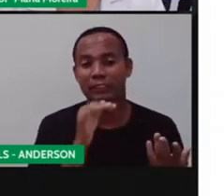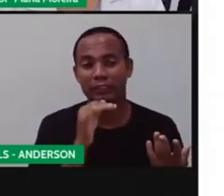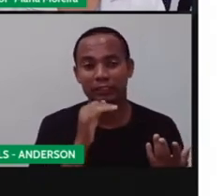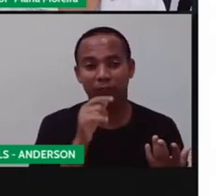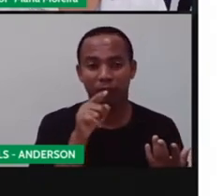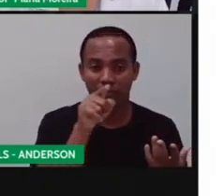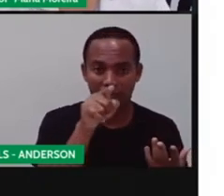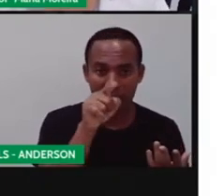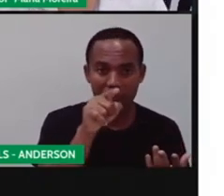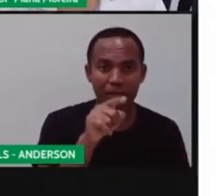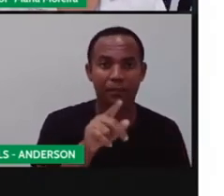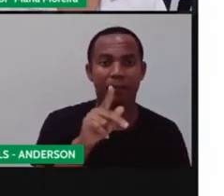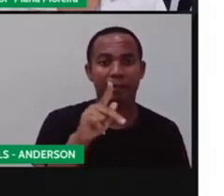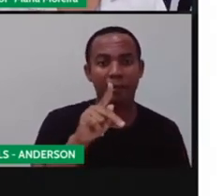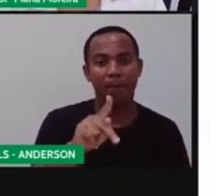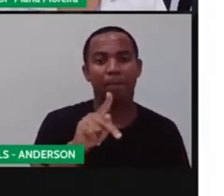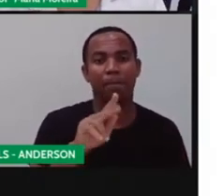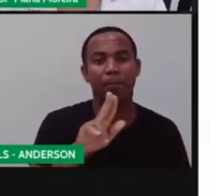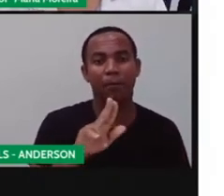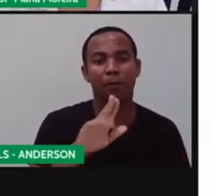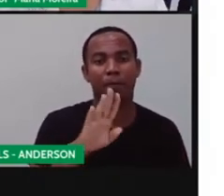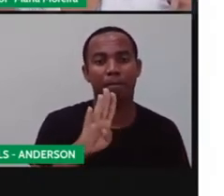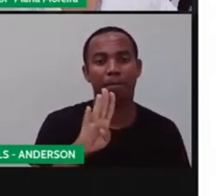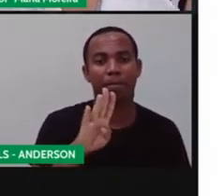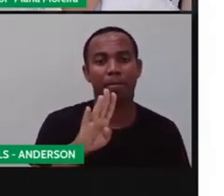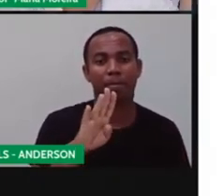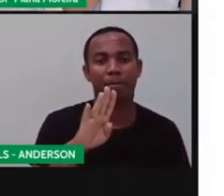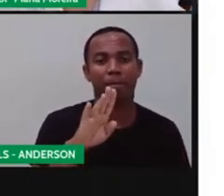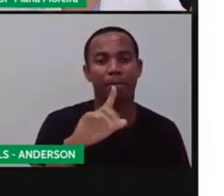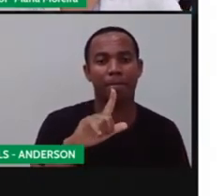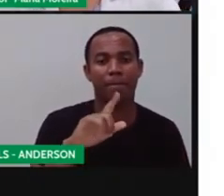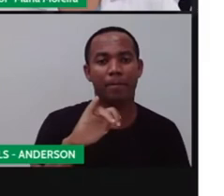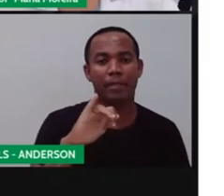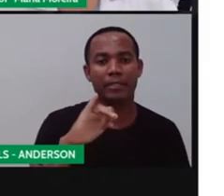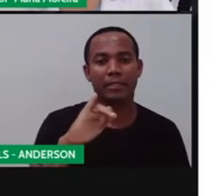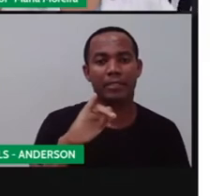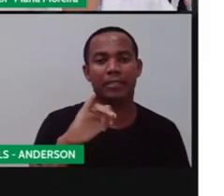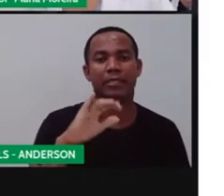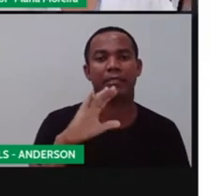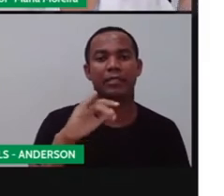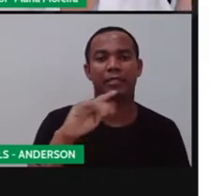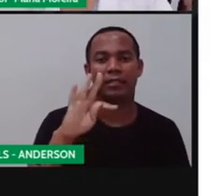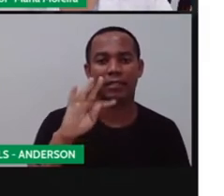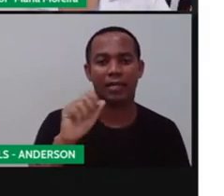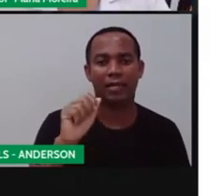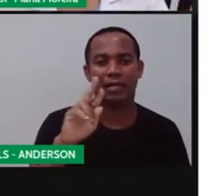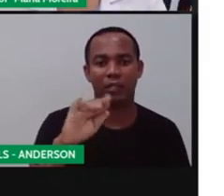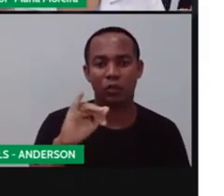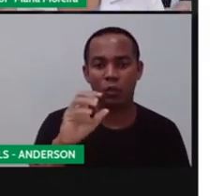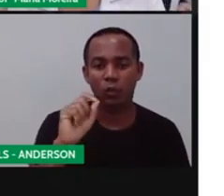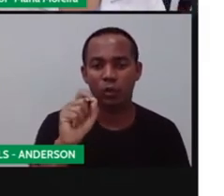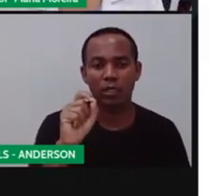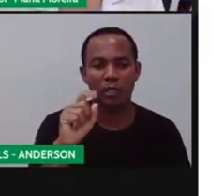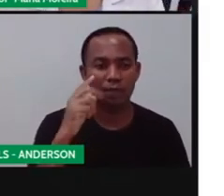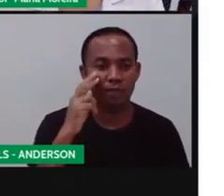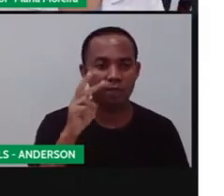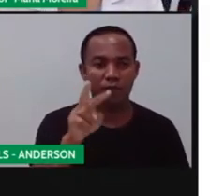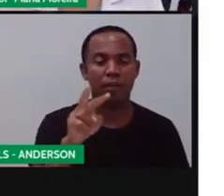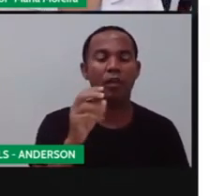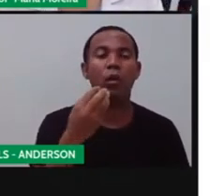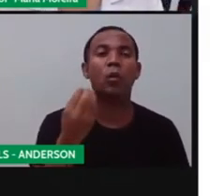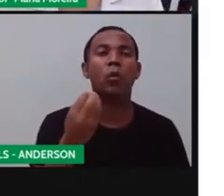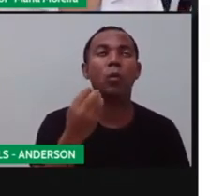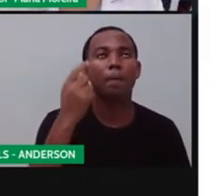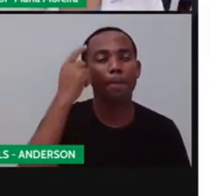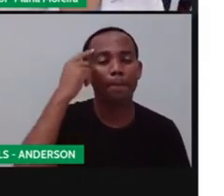publicitário. Eles estão presentes no nosso cotidiano, então. Quando tudo isso passar, quando essa pandemia passar, vocês podem olhar e pensar